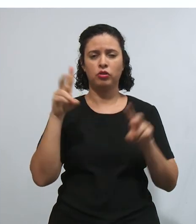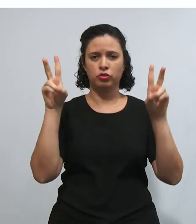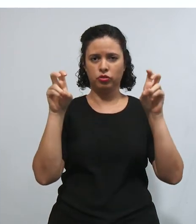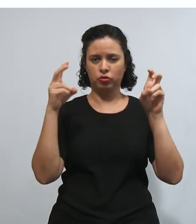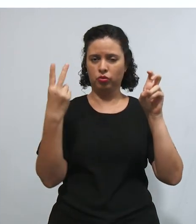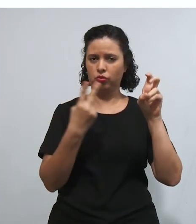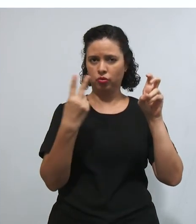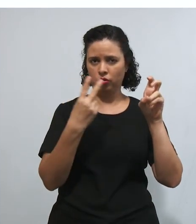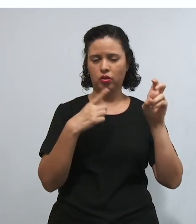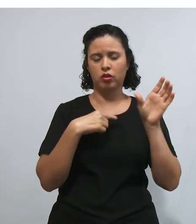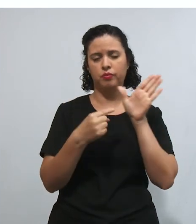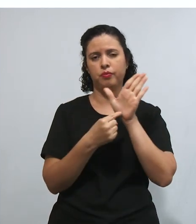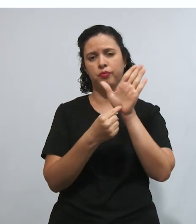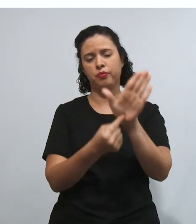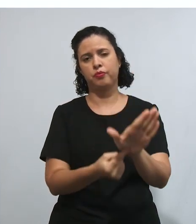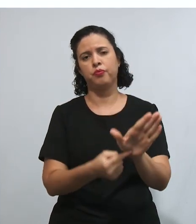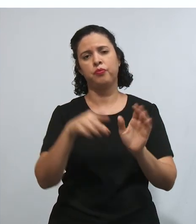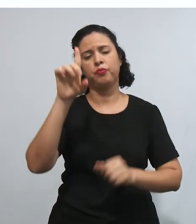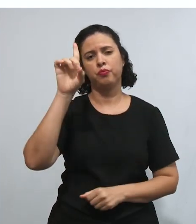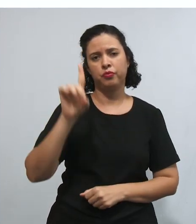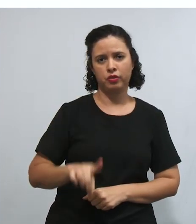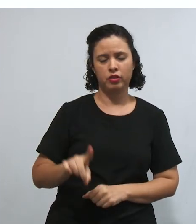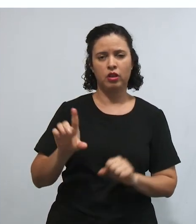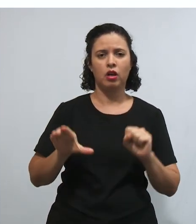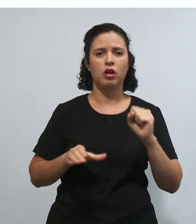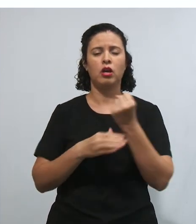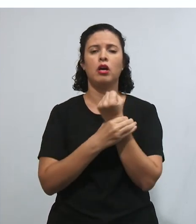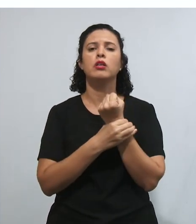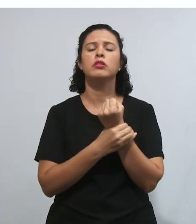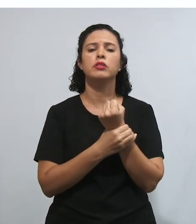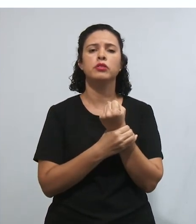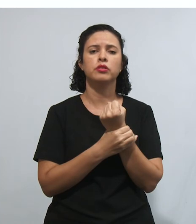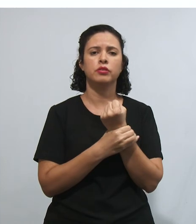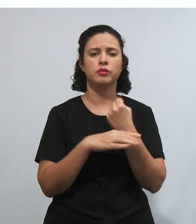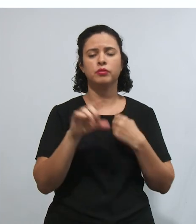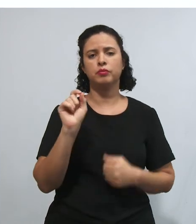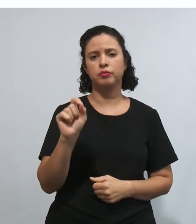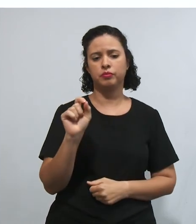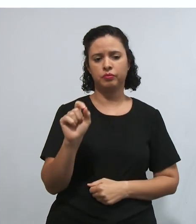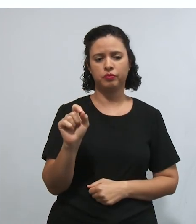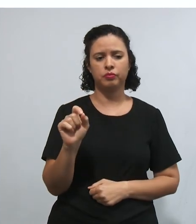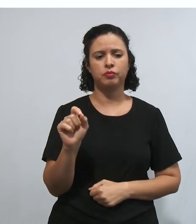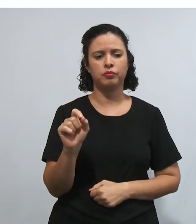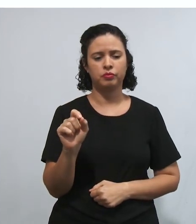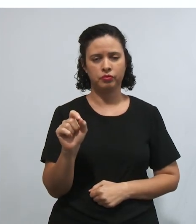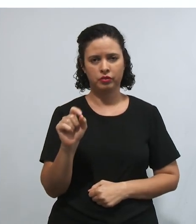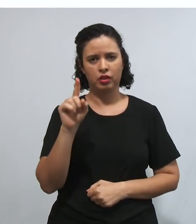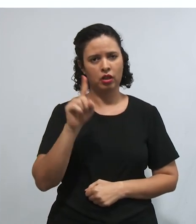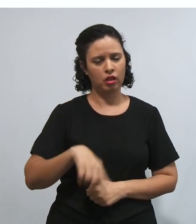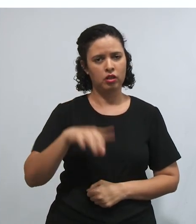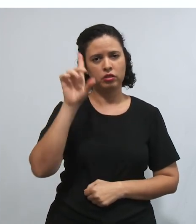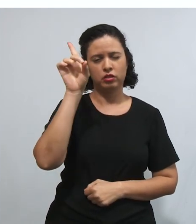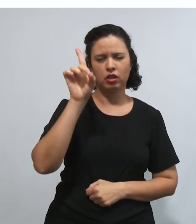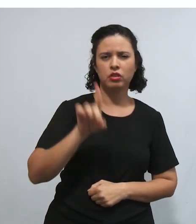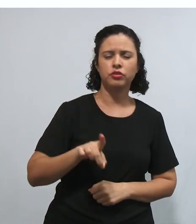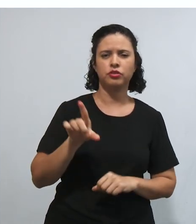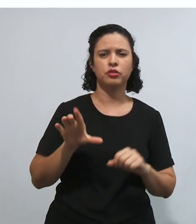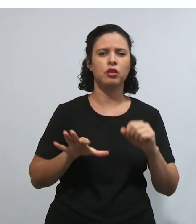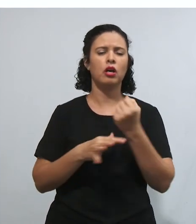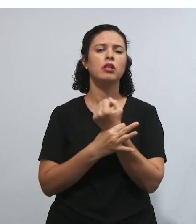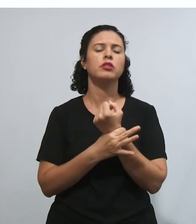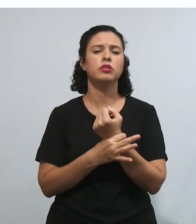né, ela trouxe os direitos e garantias, tá? Direitos e